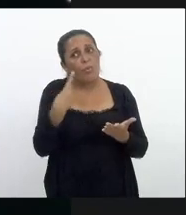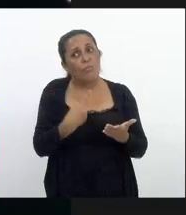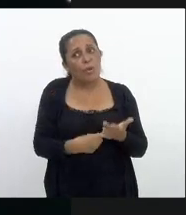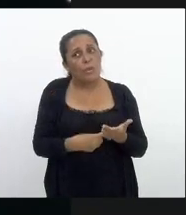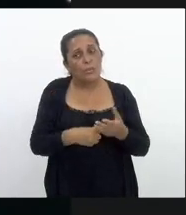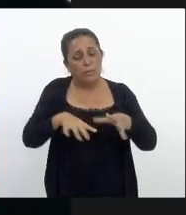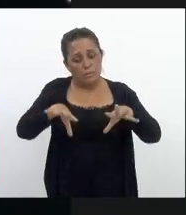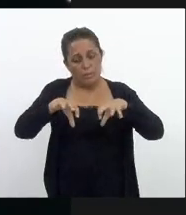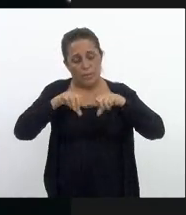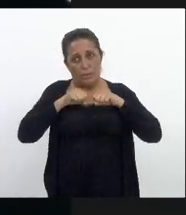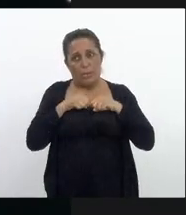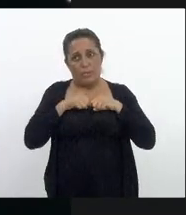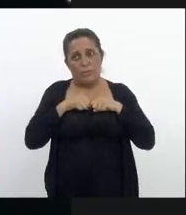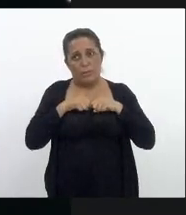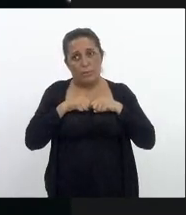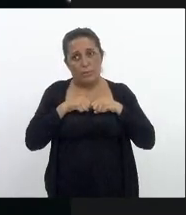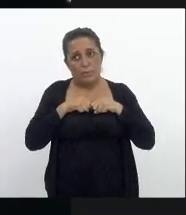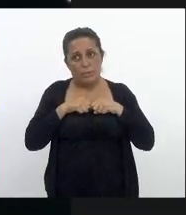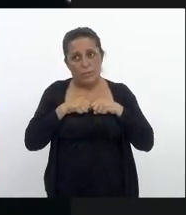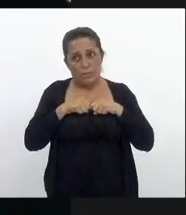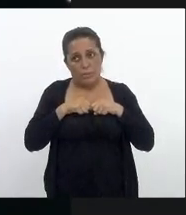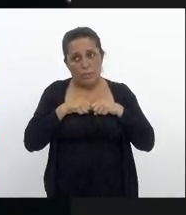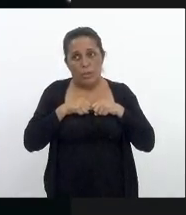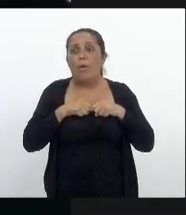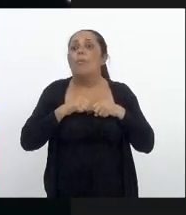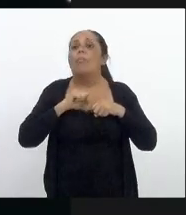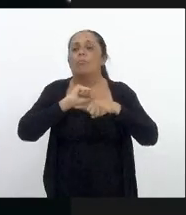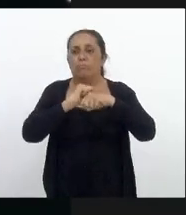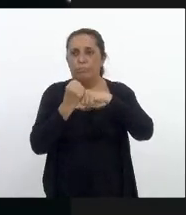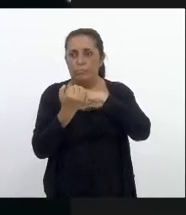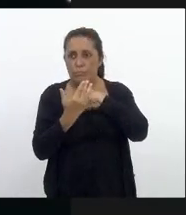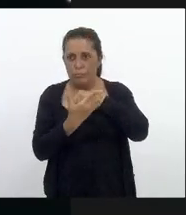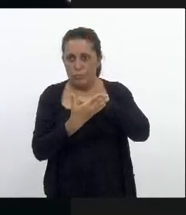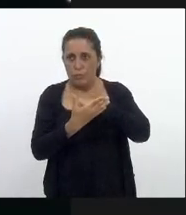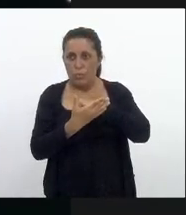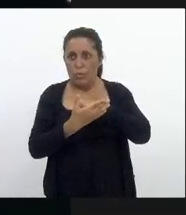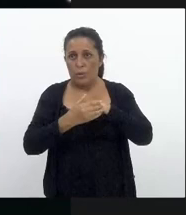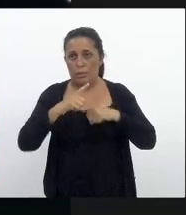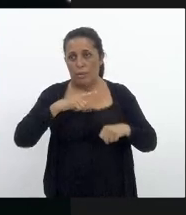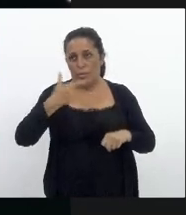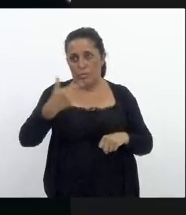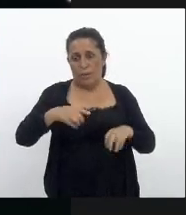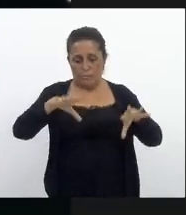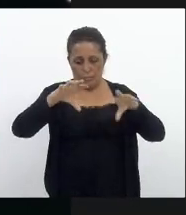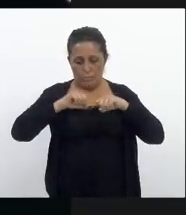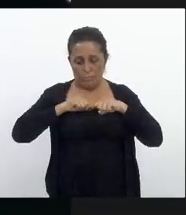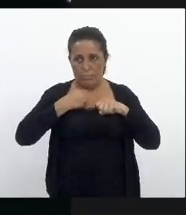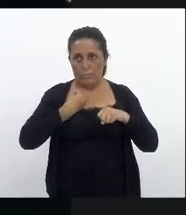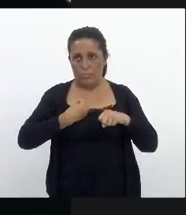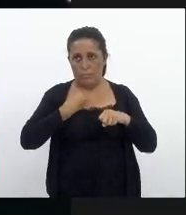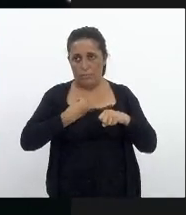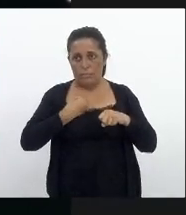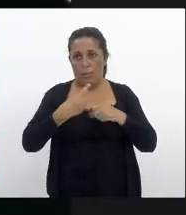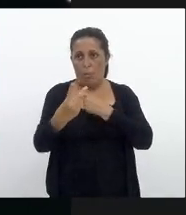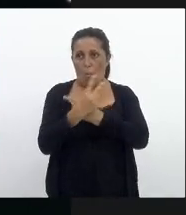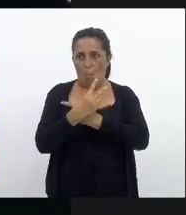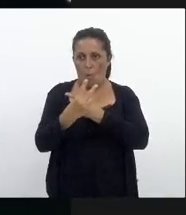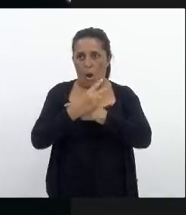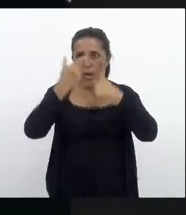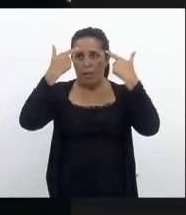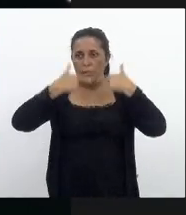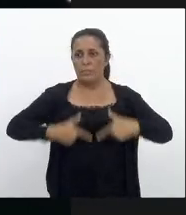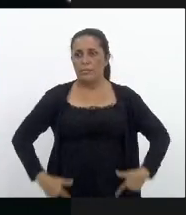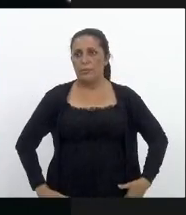infectadas pelo SARS-CoV-2 que tenham em seu organismo a presença de anticorpos são